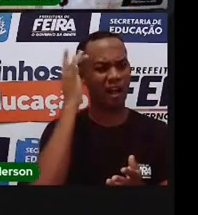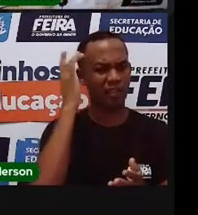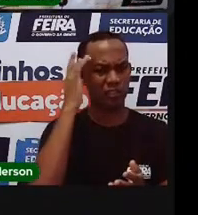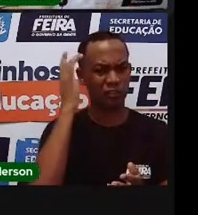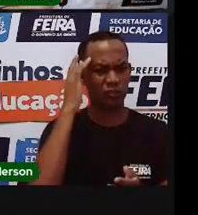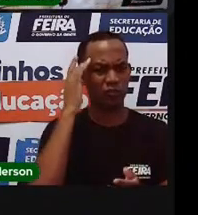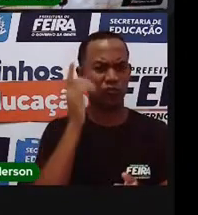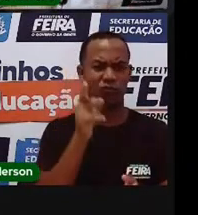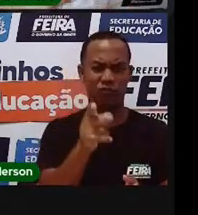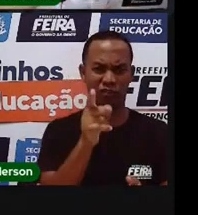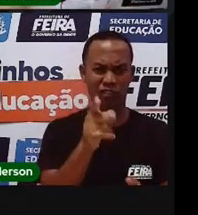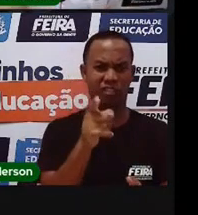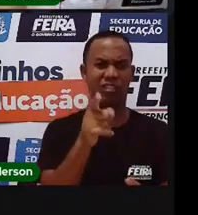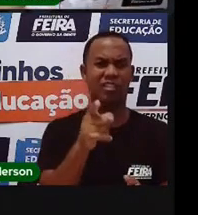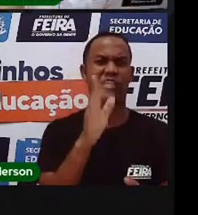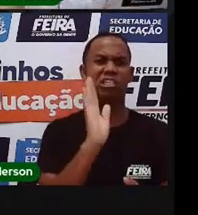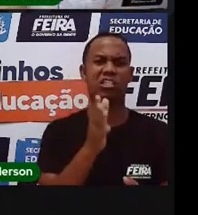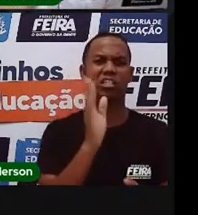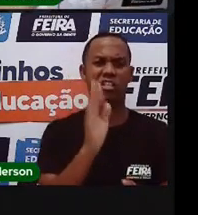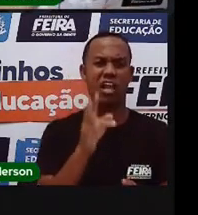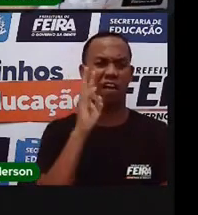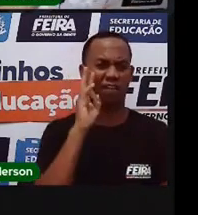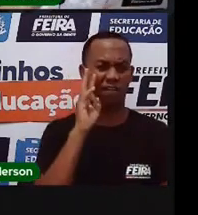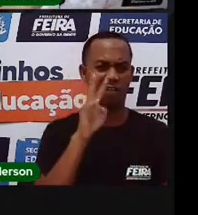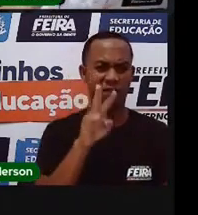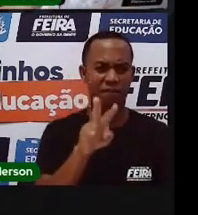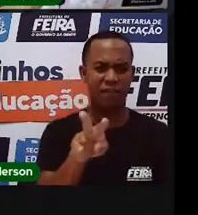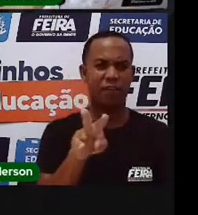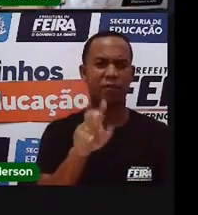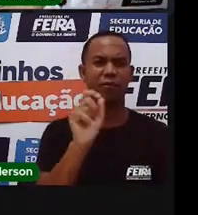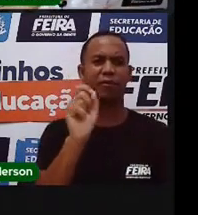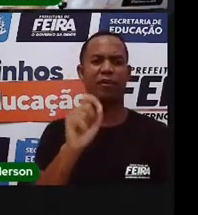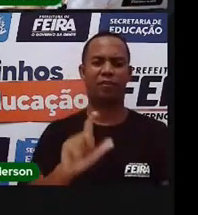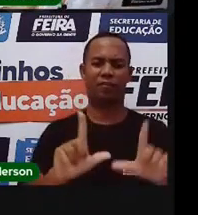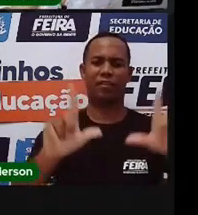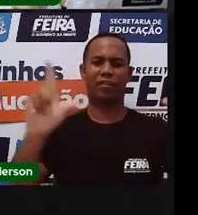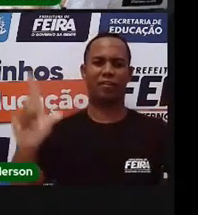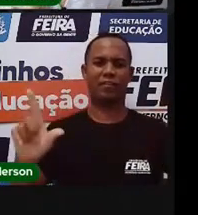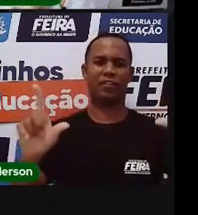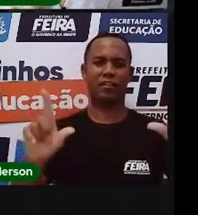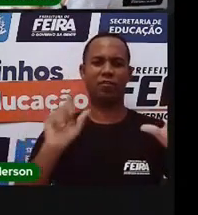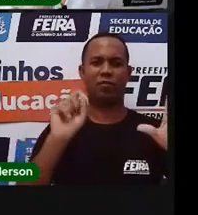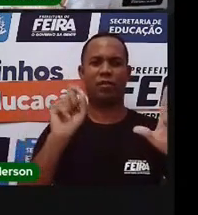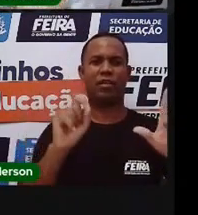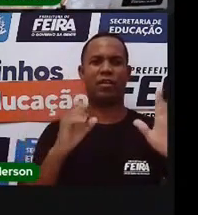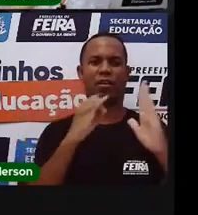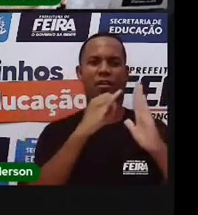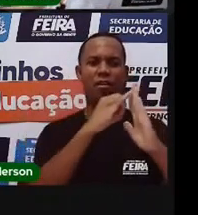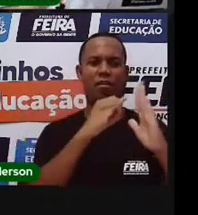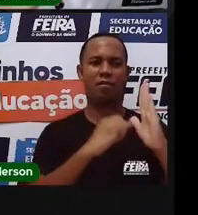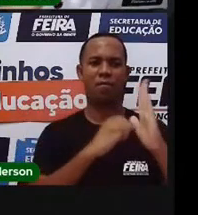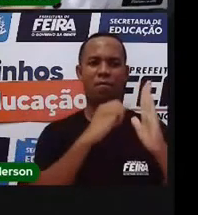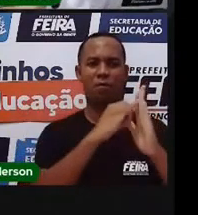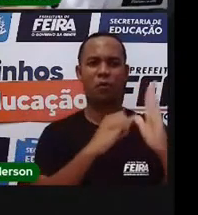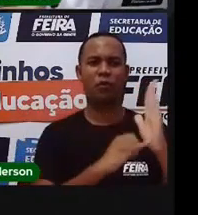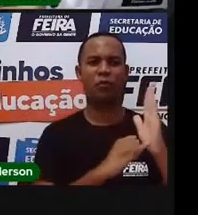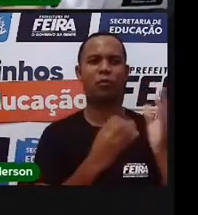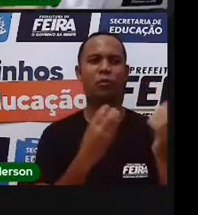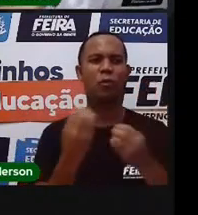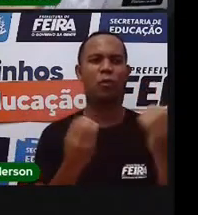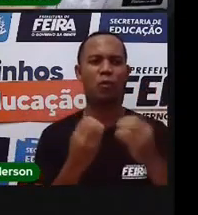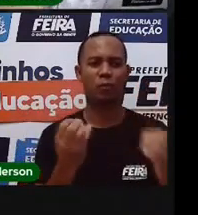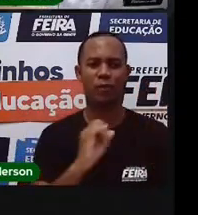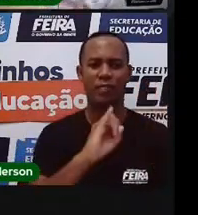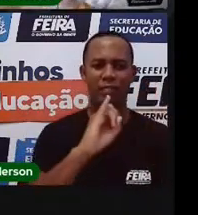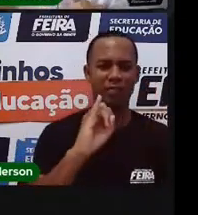a maioria de vocês aí já viu na TV uma propaganda falando sobre o IPTU. Sobre a importância de pagar o